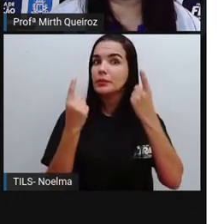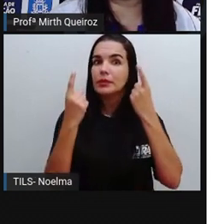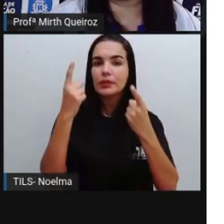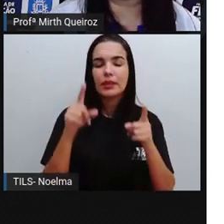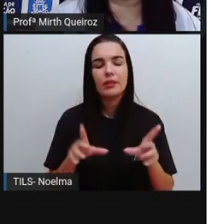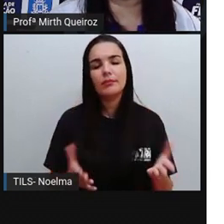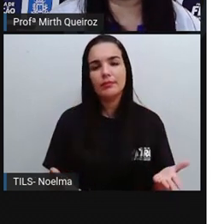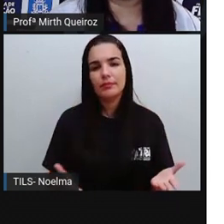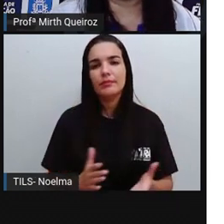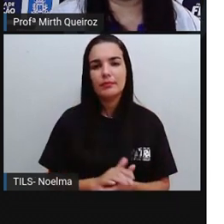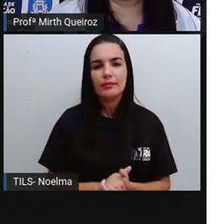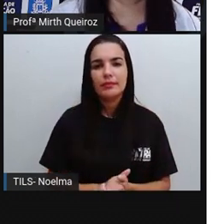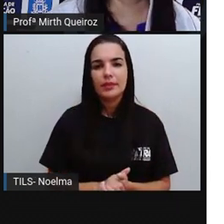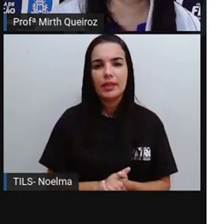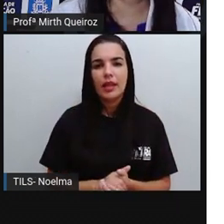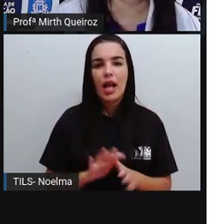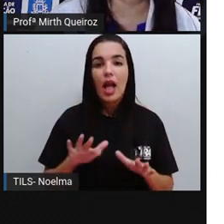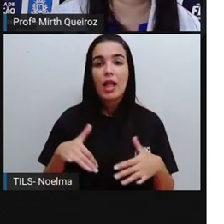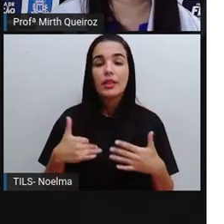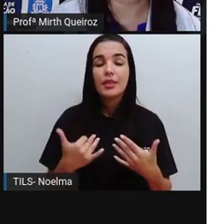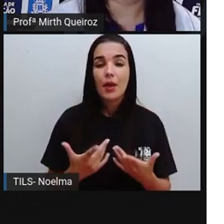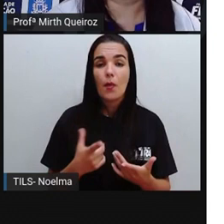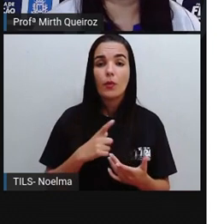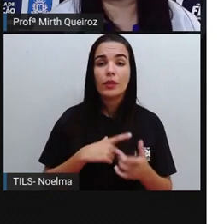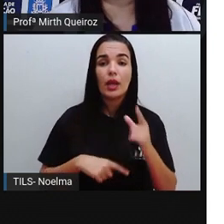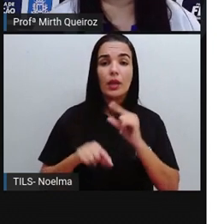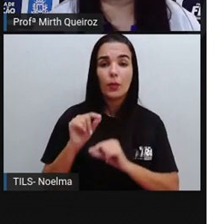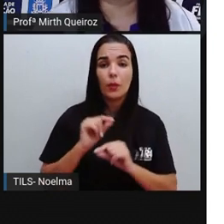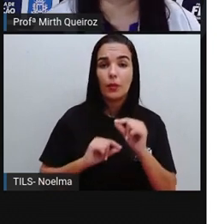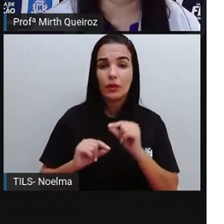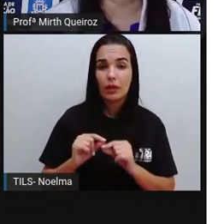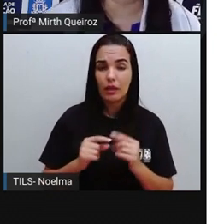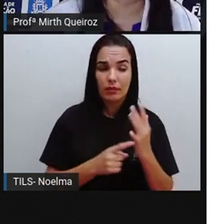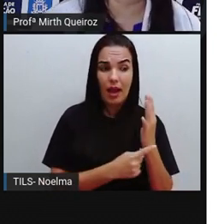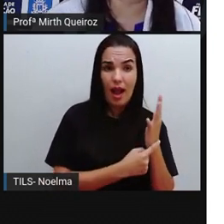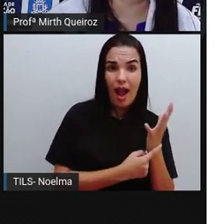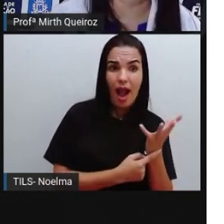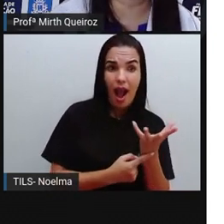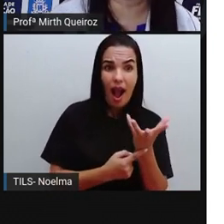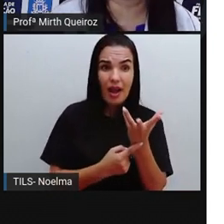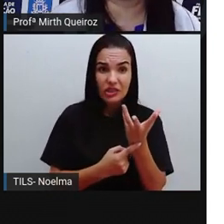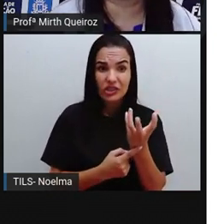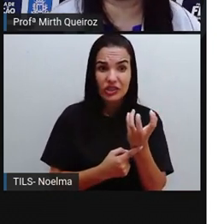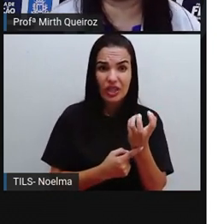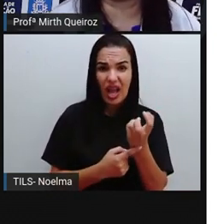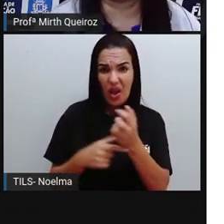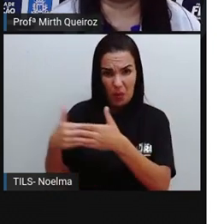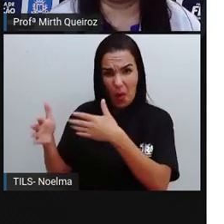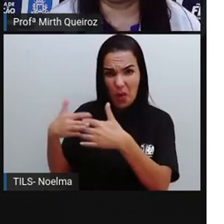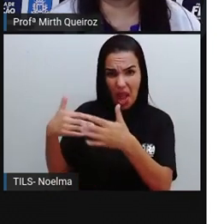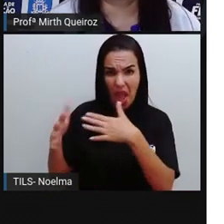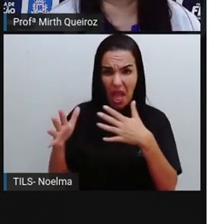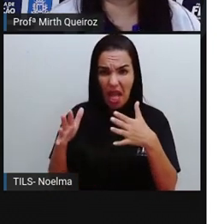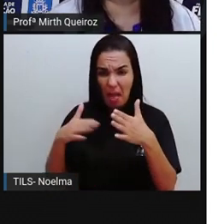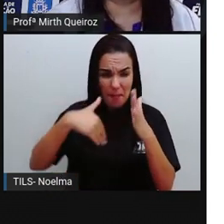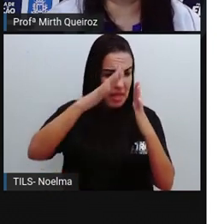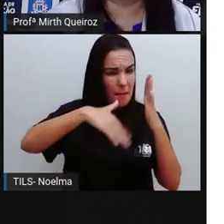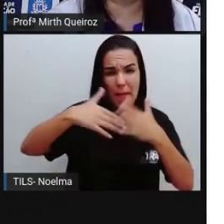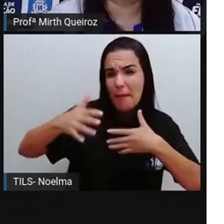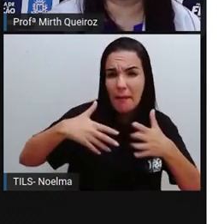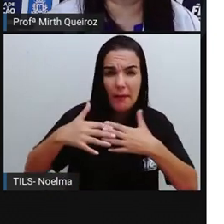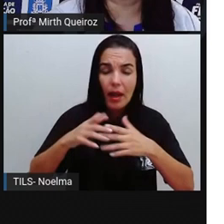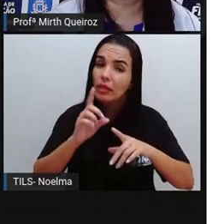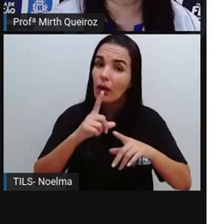composição. As pinturas, as obras de arte em si, elas não são feitas de forma aleatória. Elas têm uma